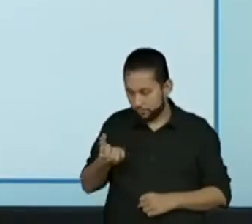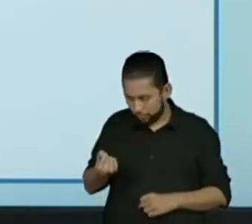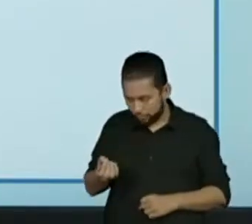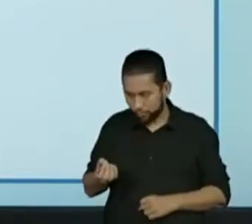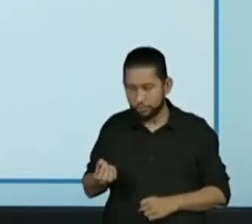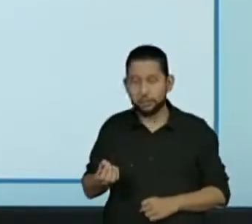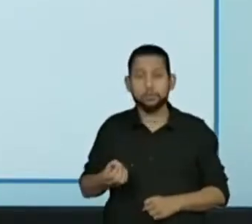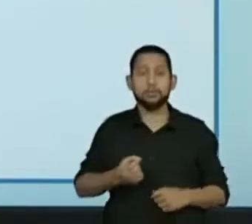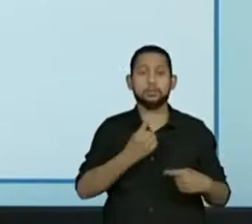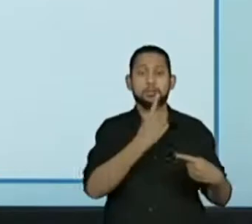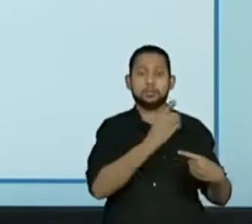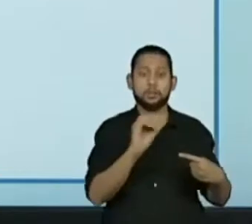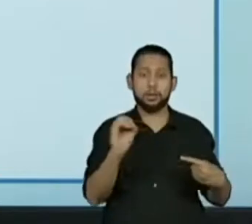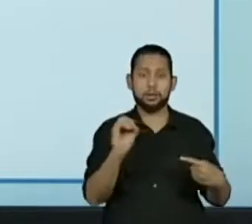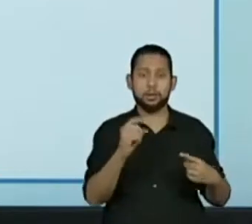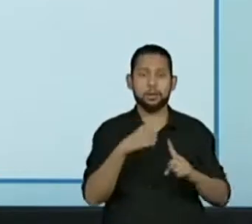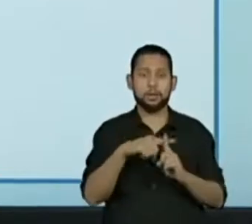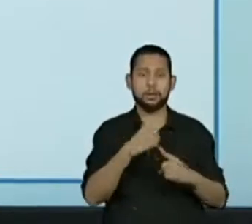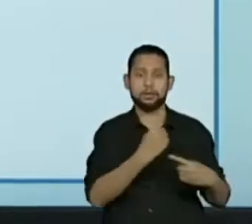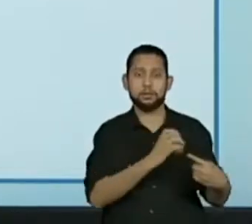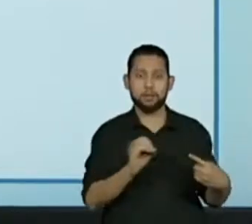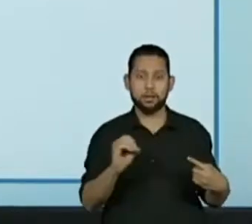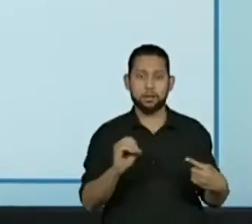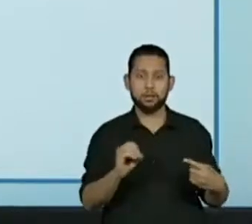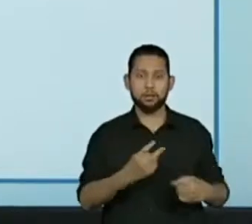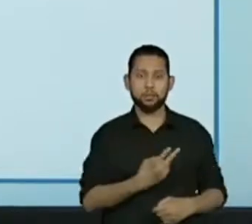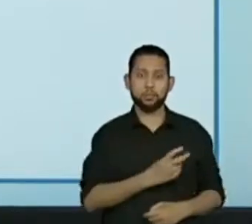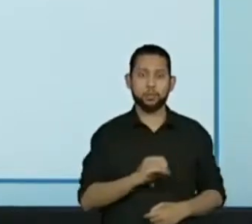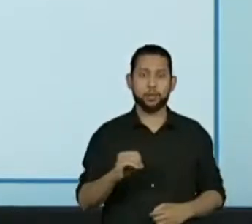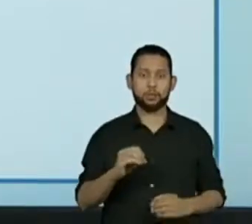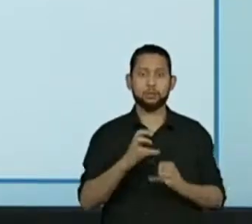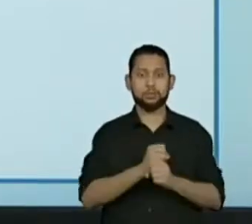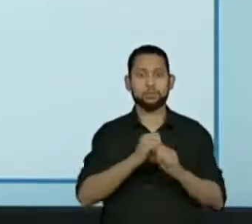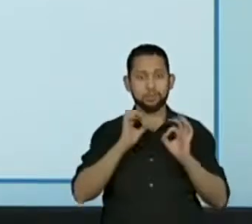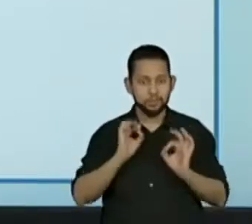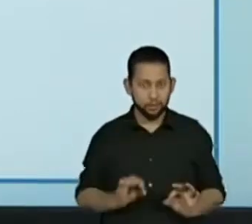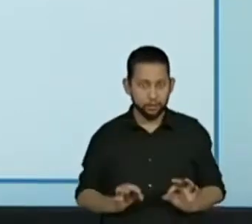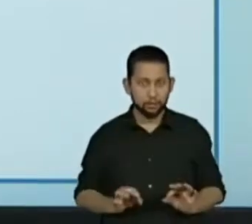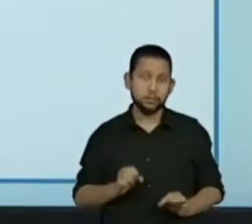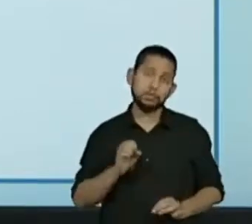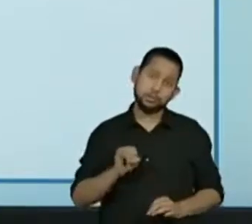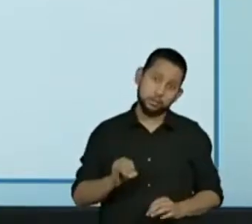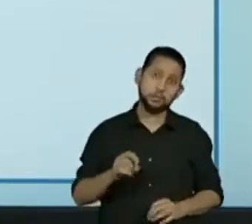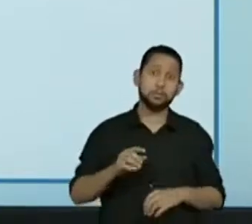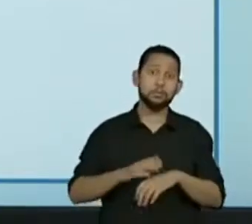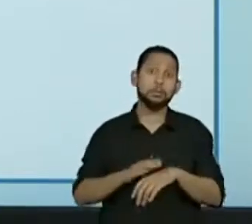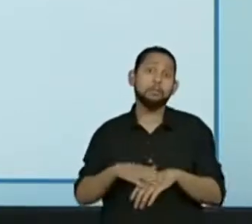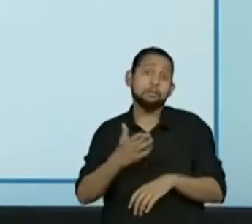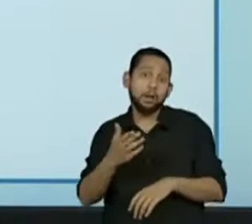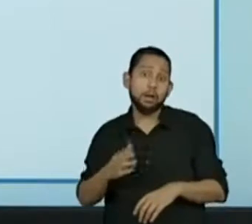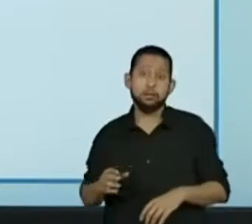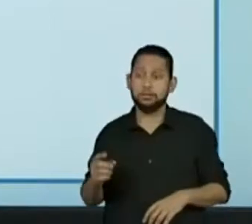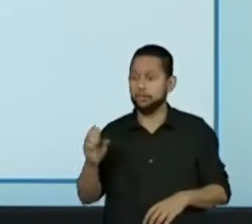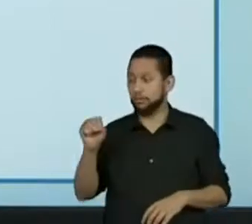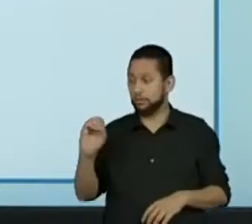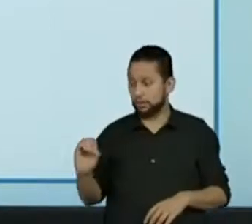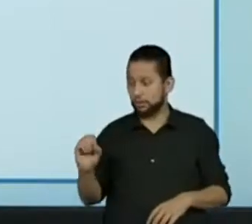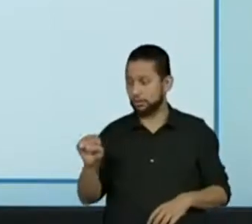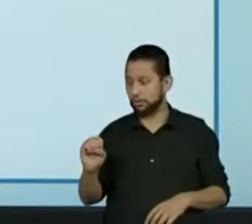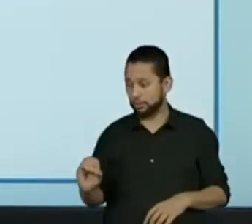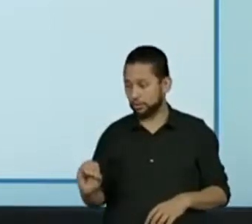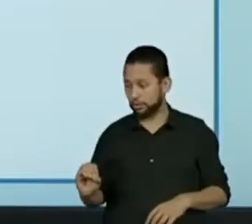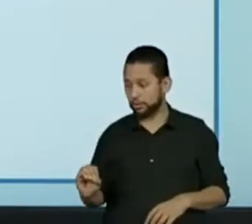algoritmo aqui, por decomposição. Se fosse o algoritmo convencional, a gente jogaria o 100 do